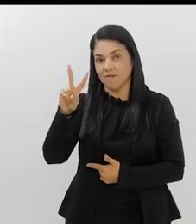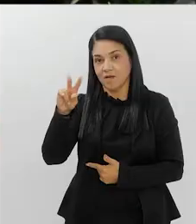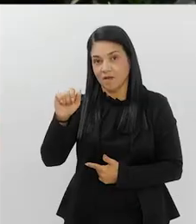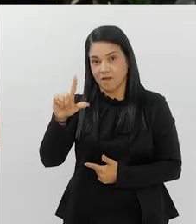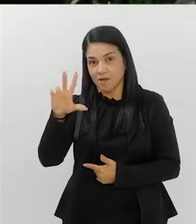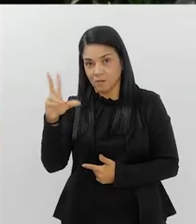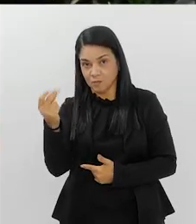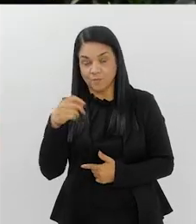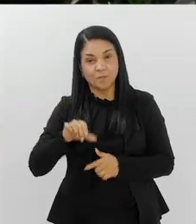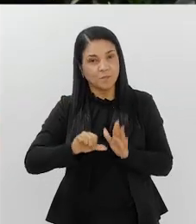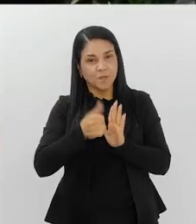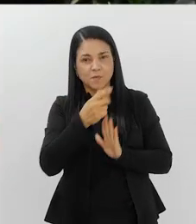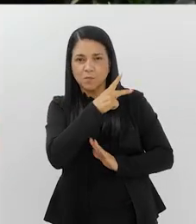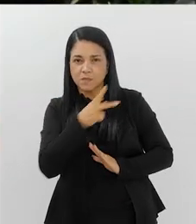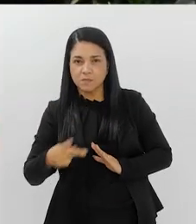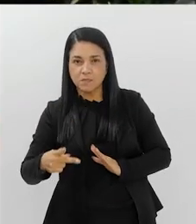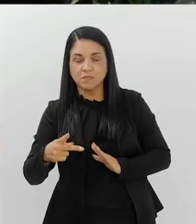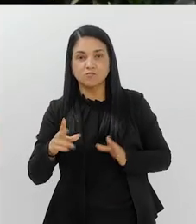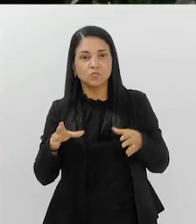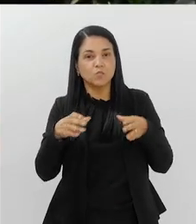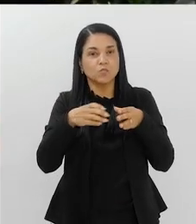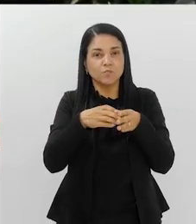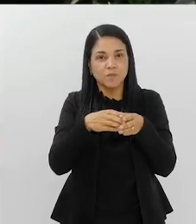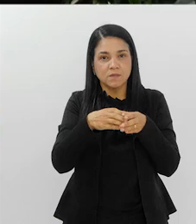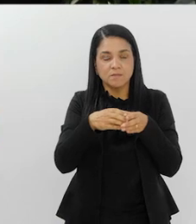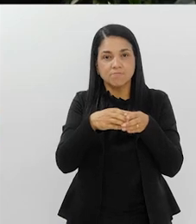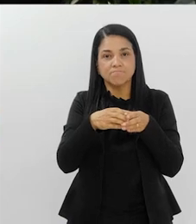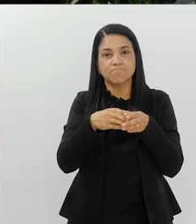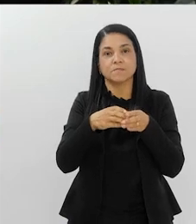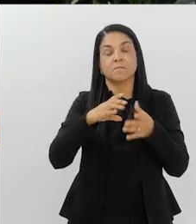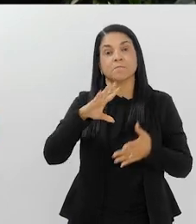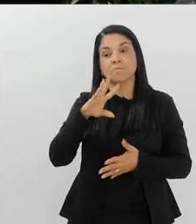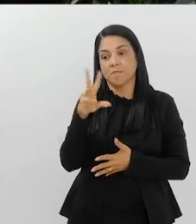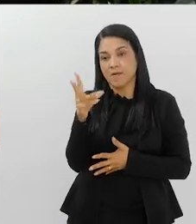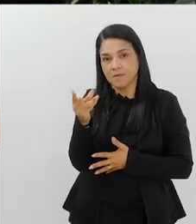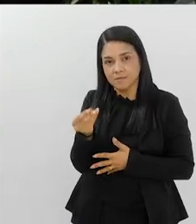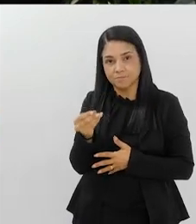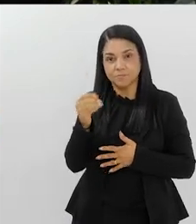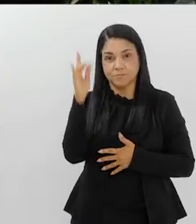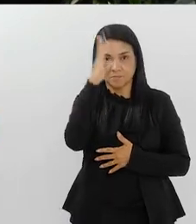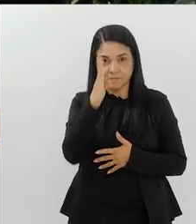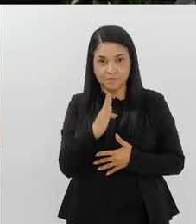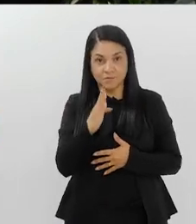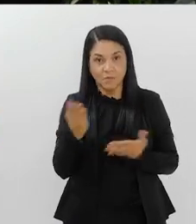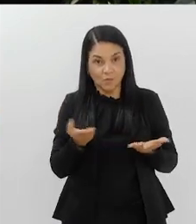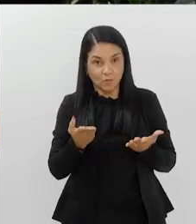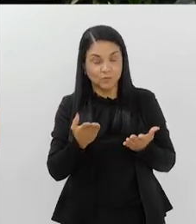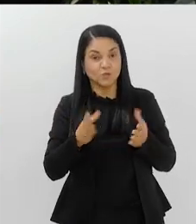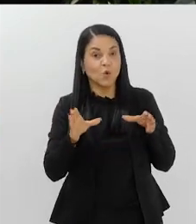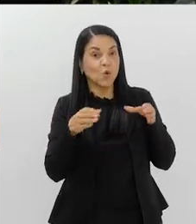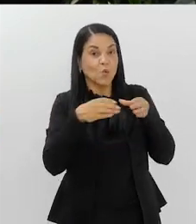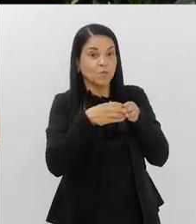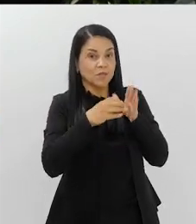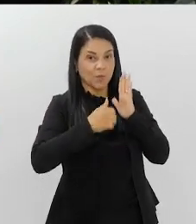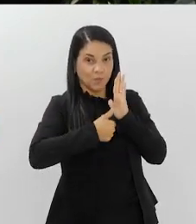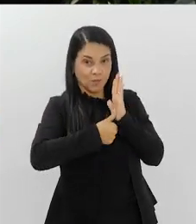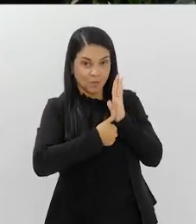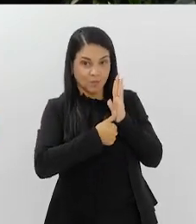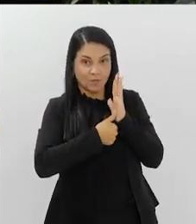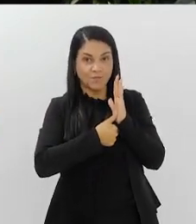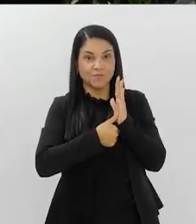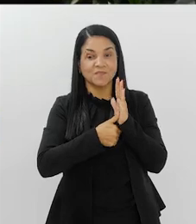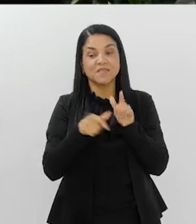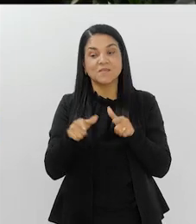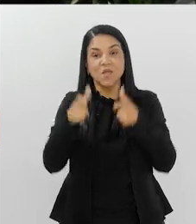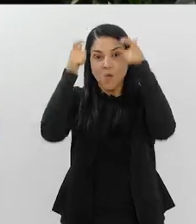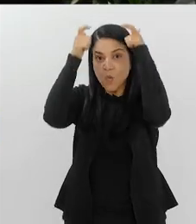presidente do Comitê Paralímpico Brasileiro. E hoje está no Comitê de Clubes e o